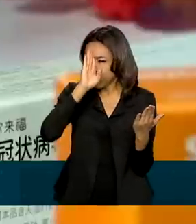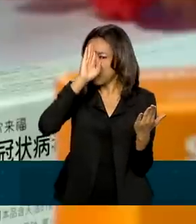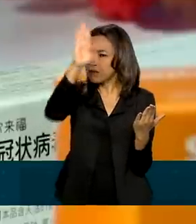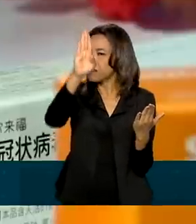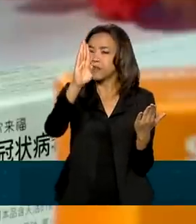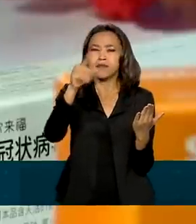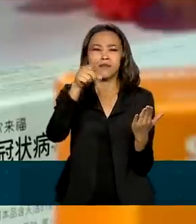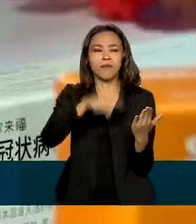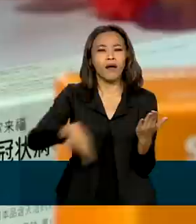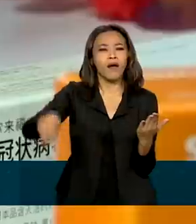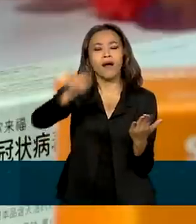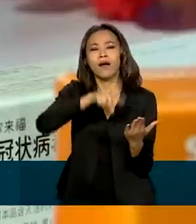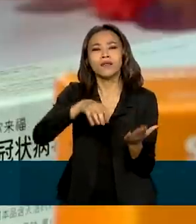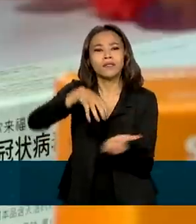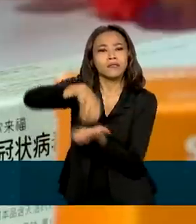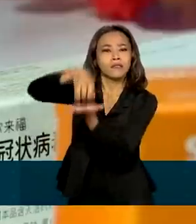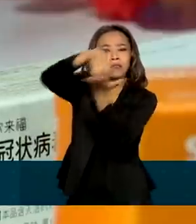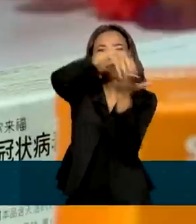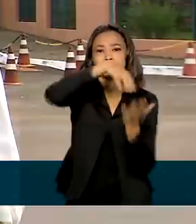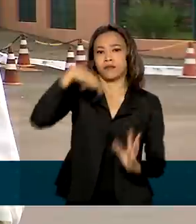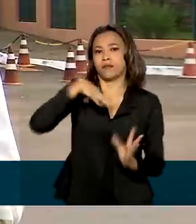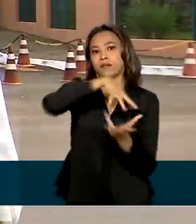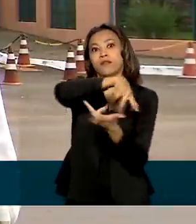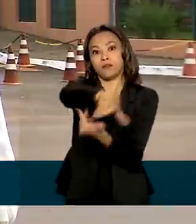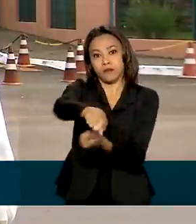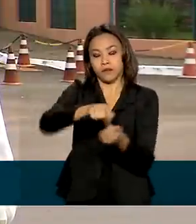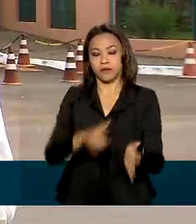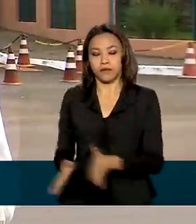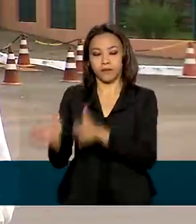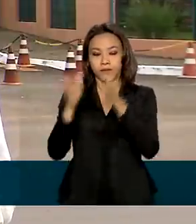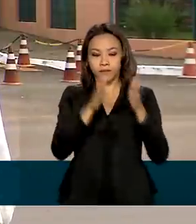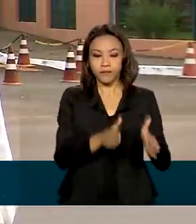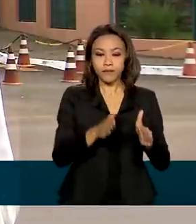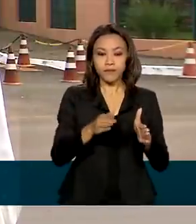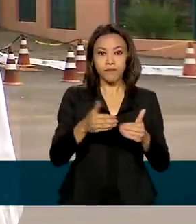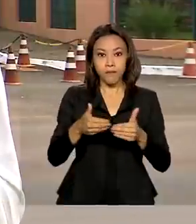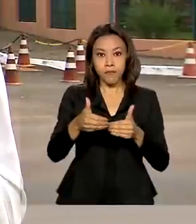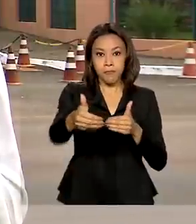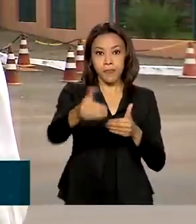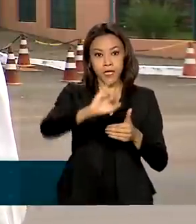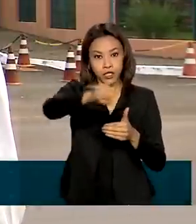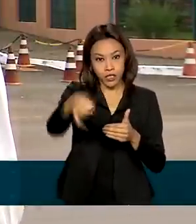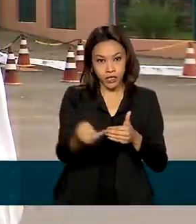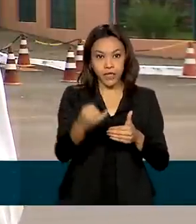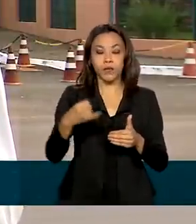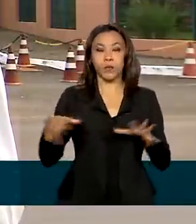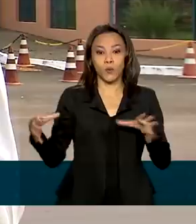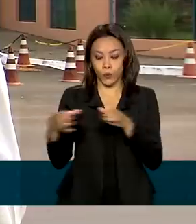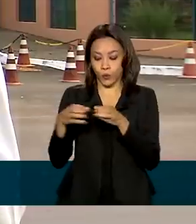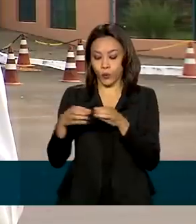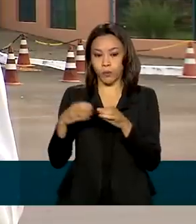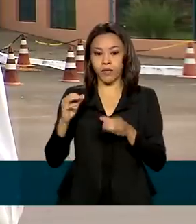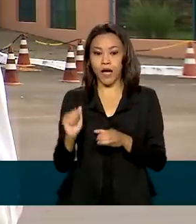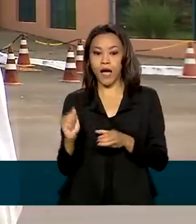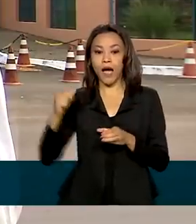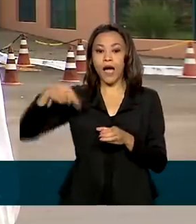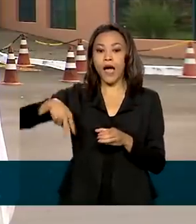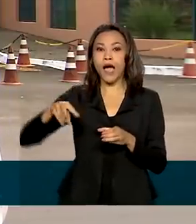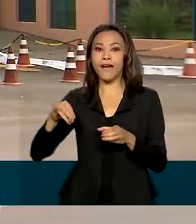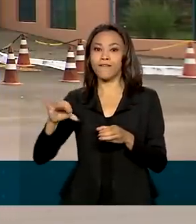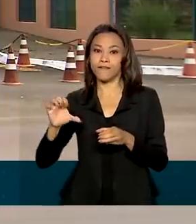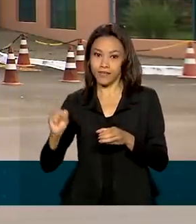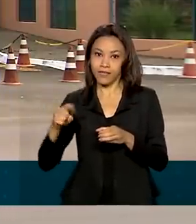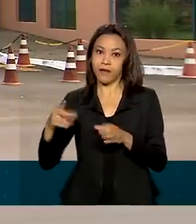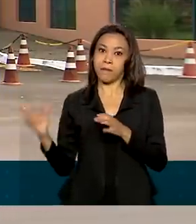agências sanitárias internacionais. E a partir de janeiro, a Anvisa fará parte de um grupo internacional de inspeção